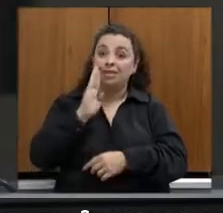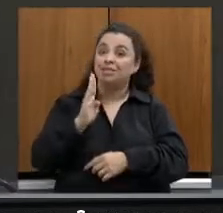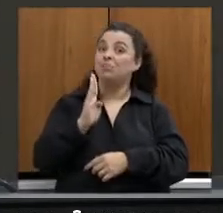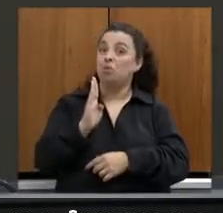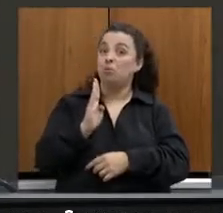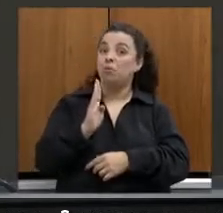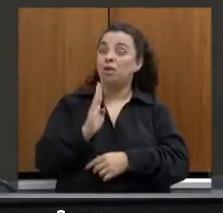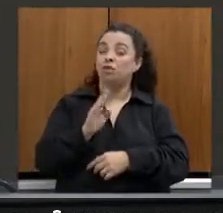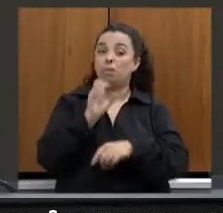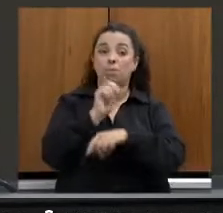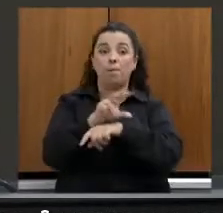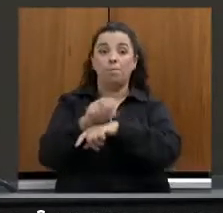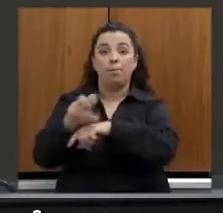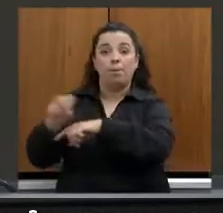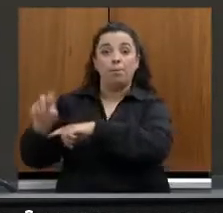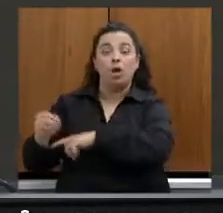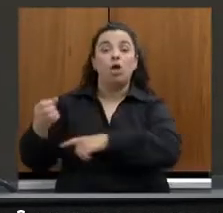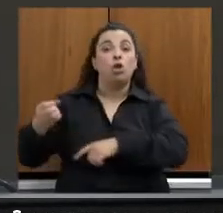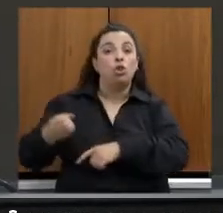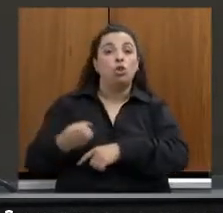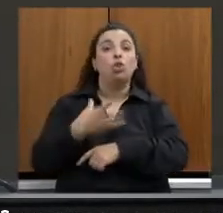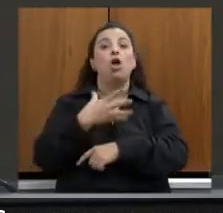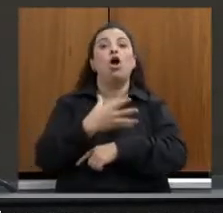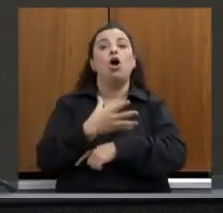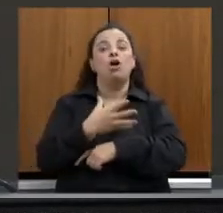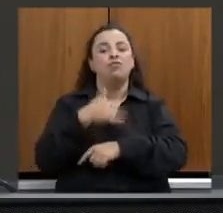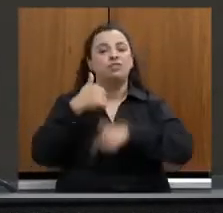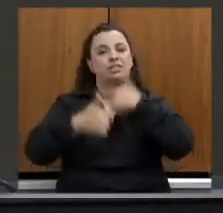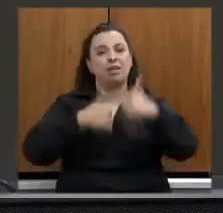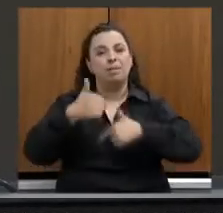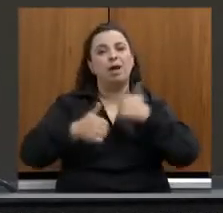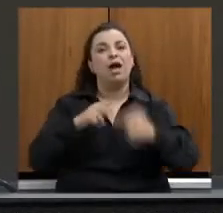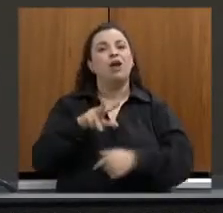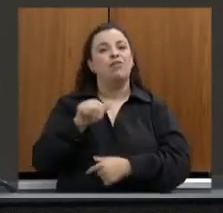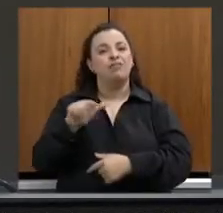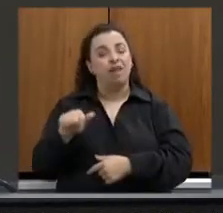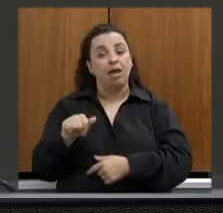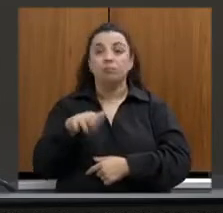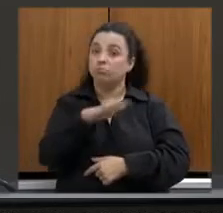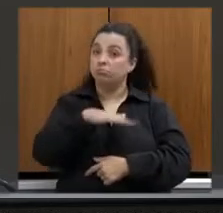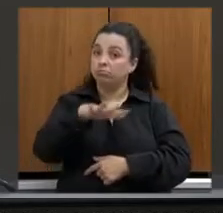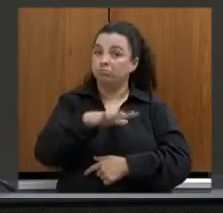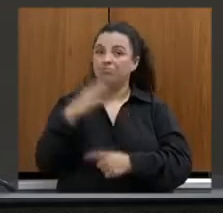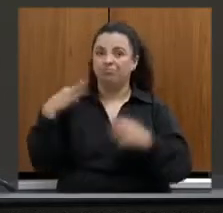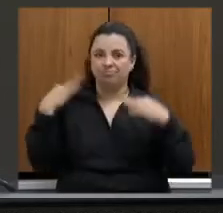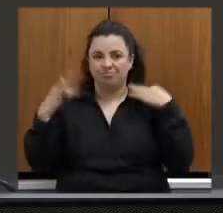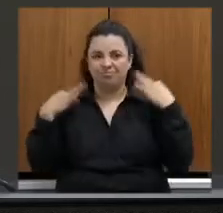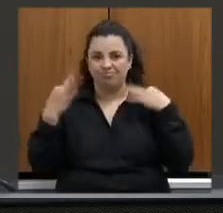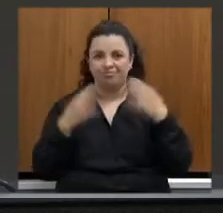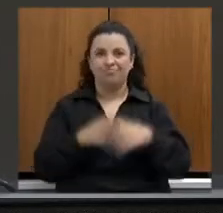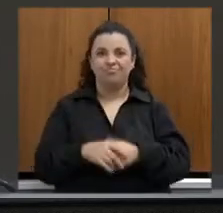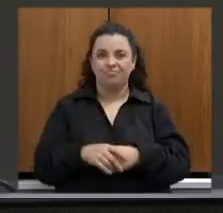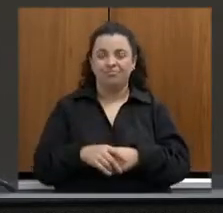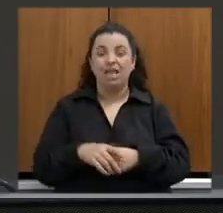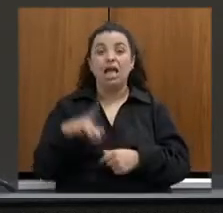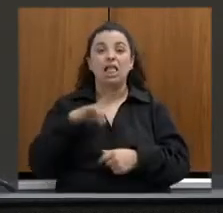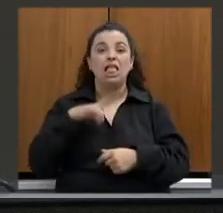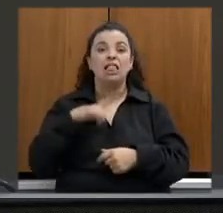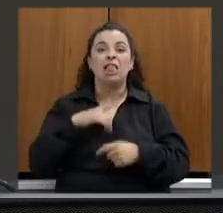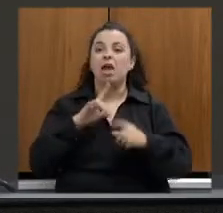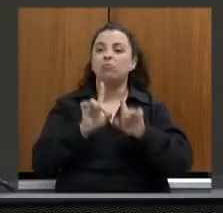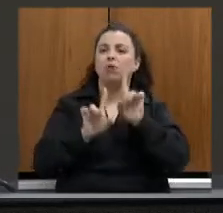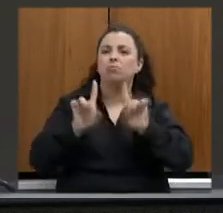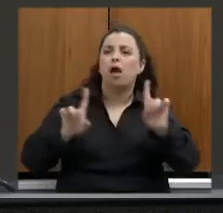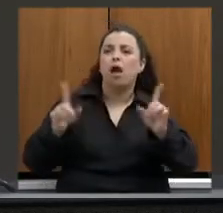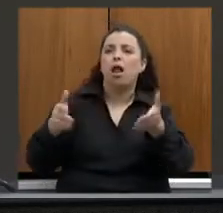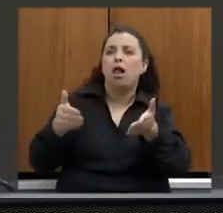muito expressiva no setor de turismo. A gente tem dados aqui divulgados